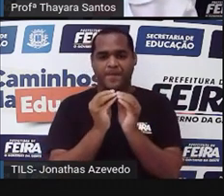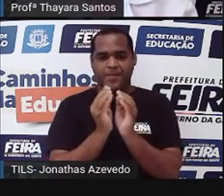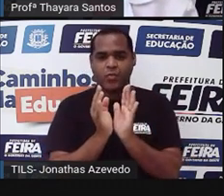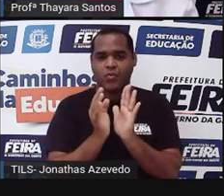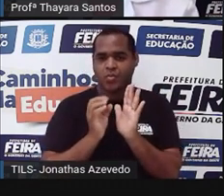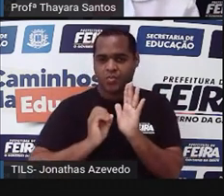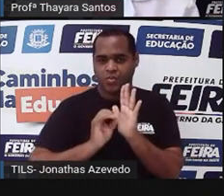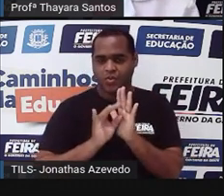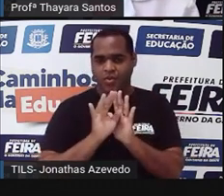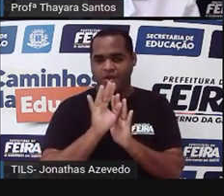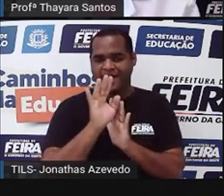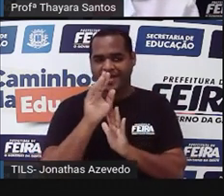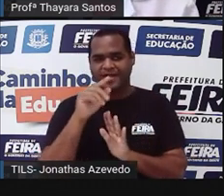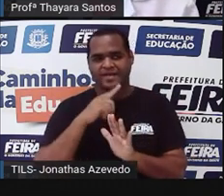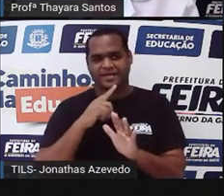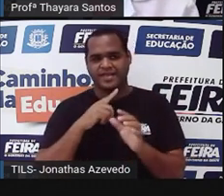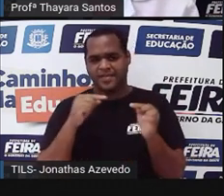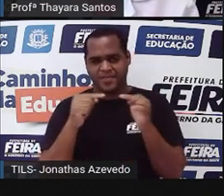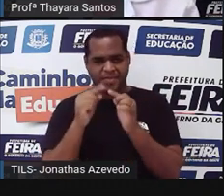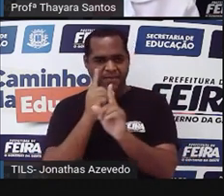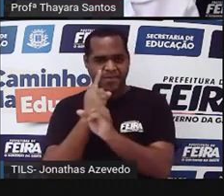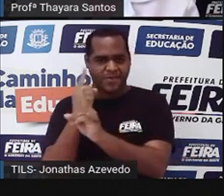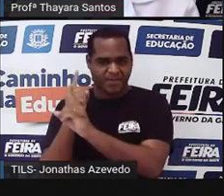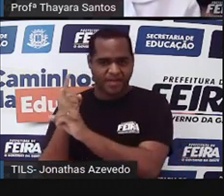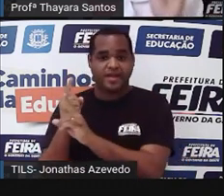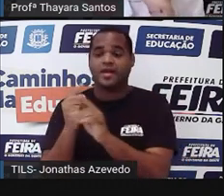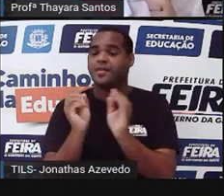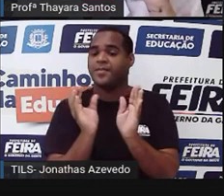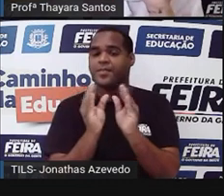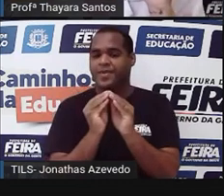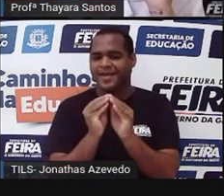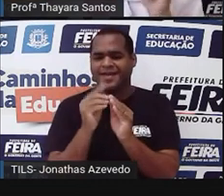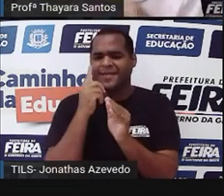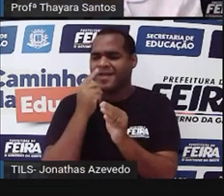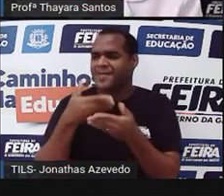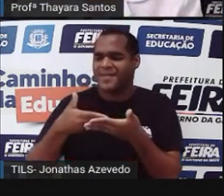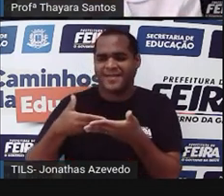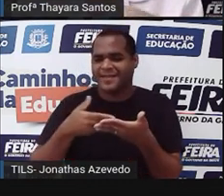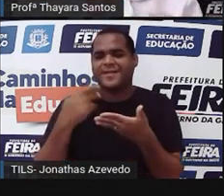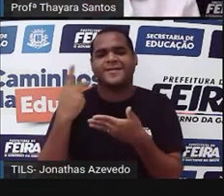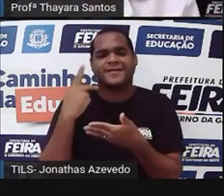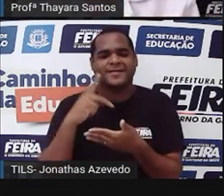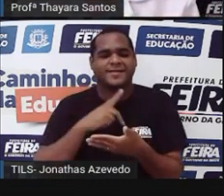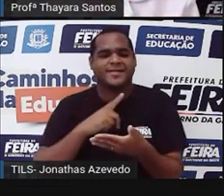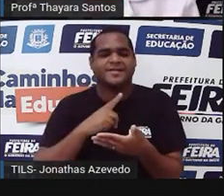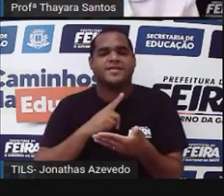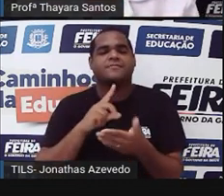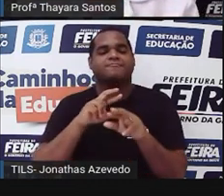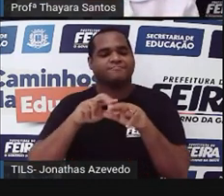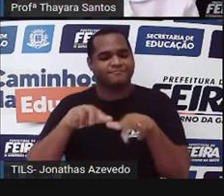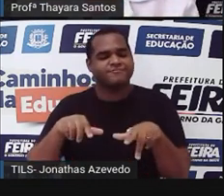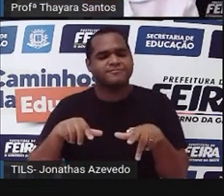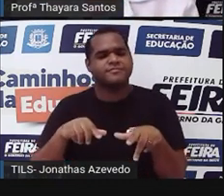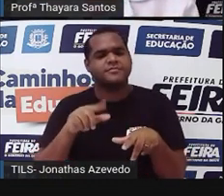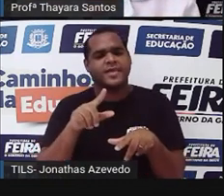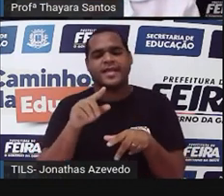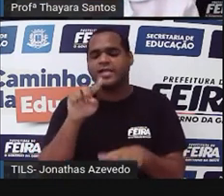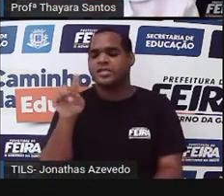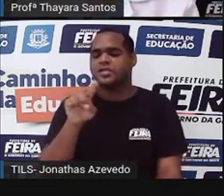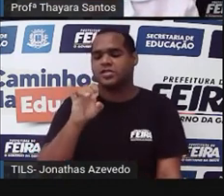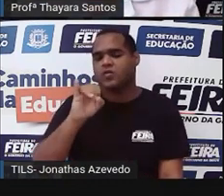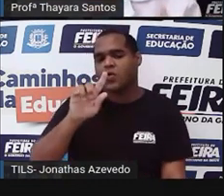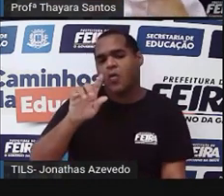vai fecundar ela e vai se formar um zigoto, que é como se fosse o bebezinho das plantas. Esse zigoto